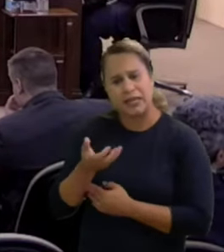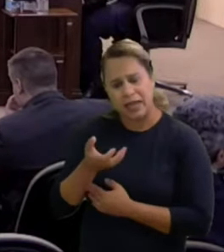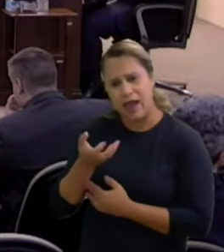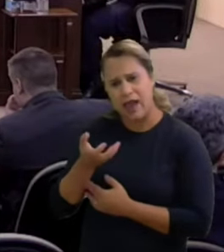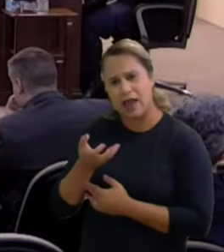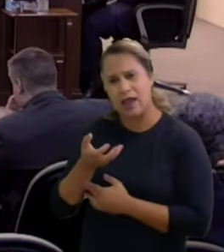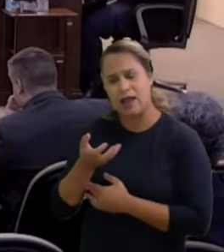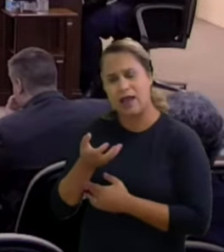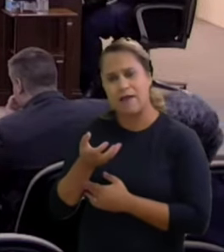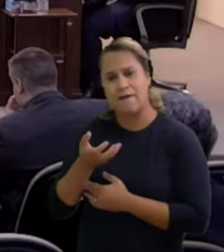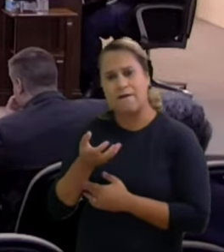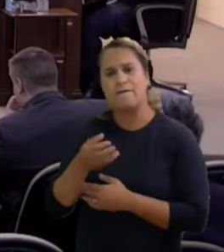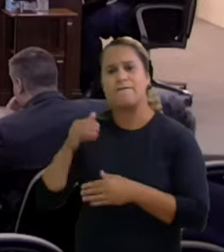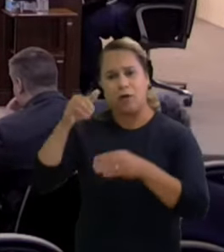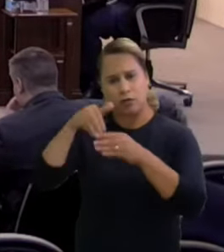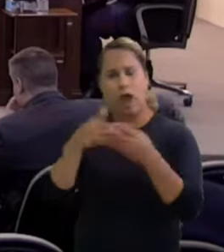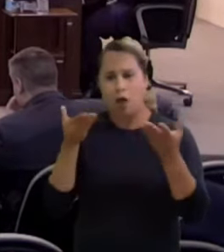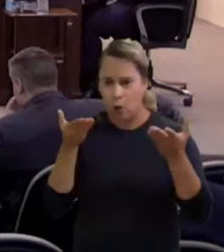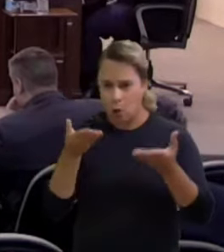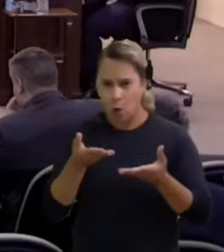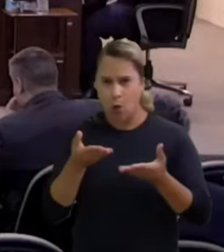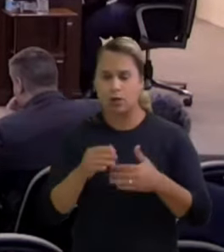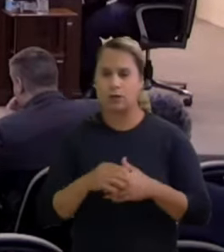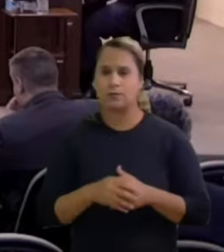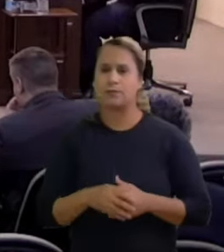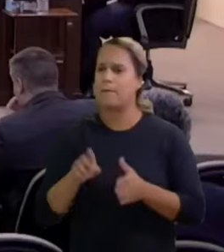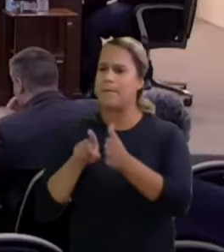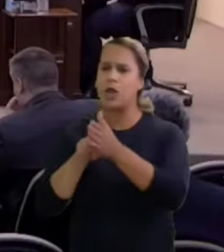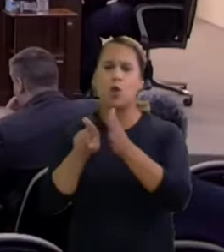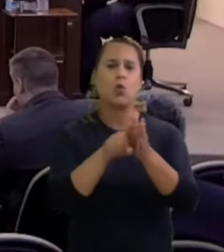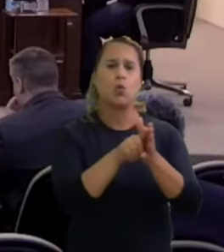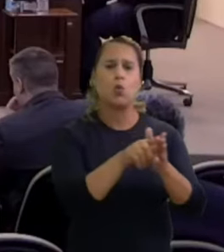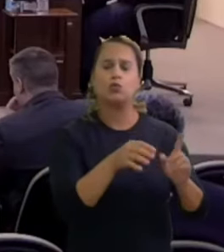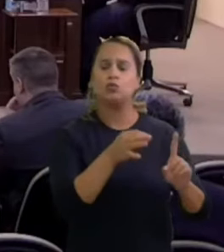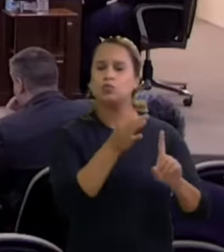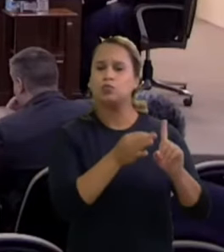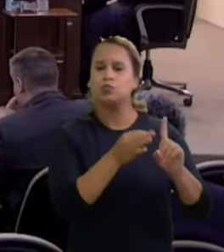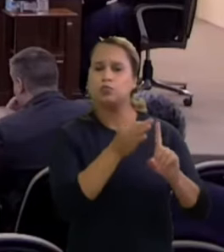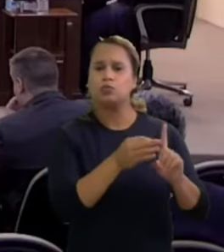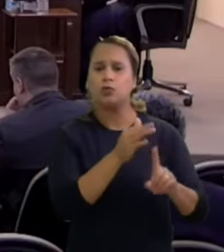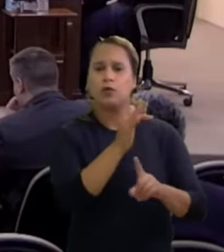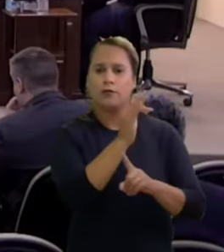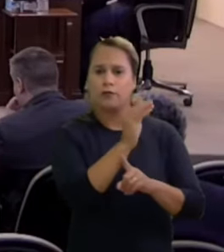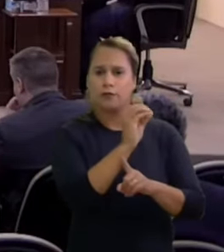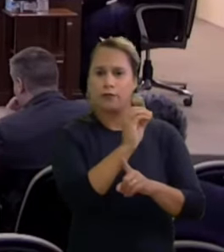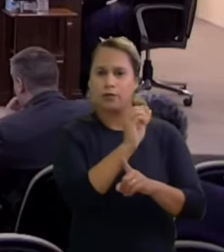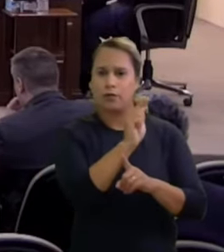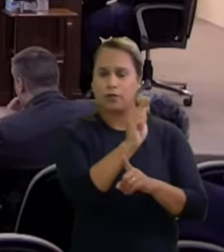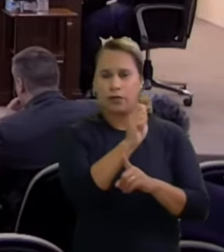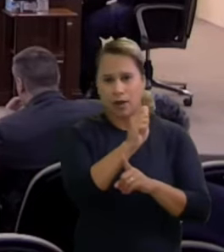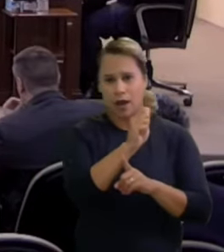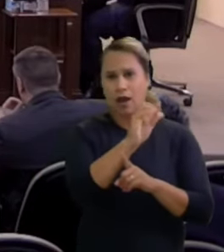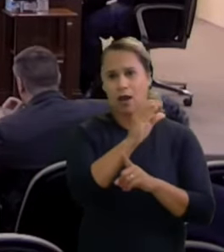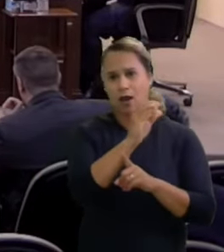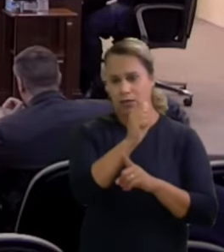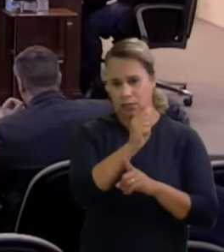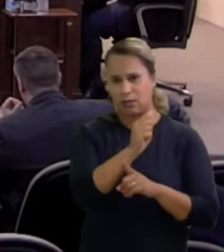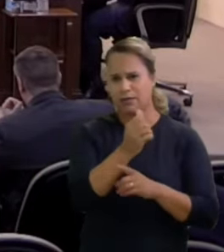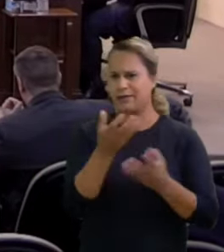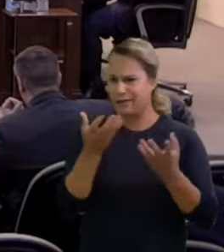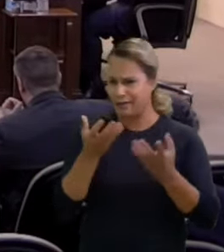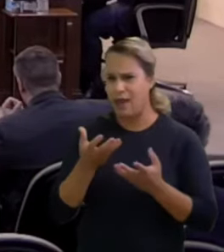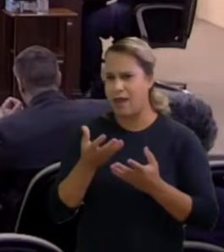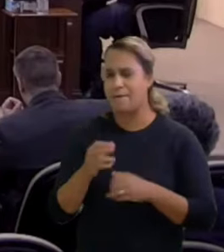então eu pergunto ao desembargador na sequência aqui o desembargador Anderson Ricardo Fugaça quer adiantar o voto senhor presidente